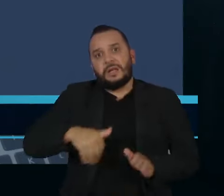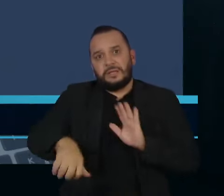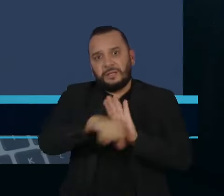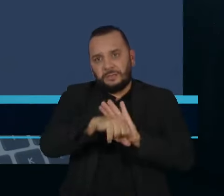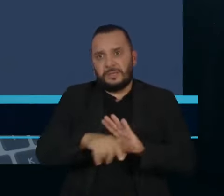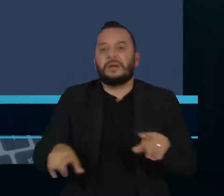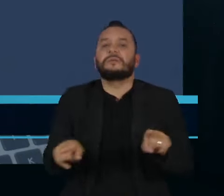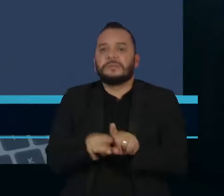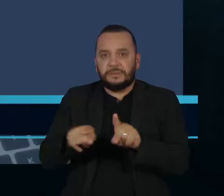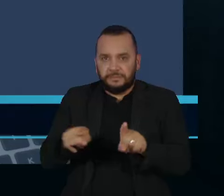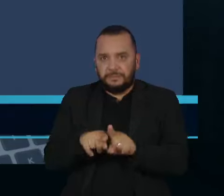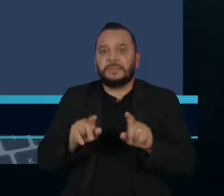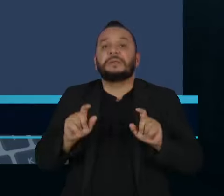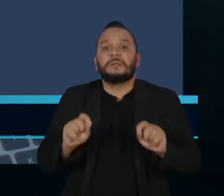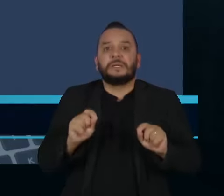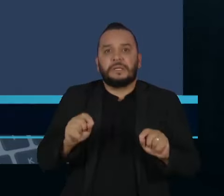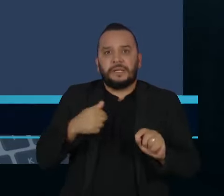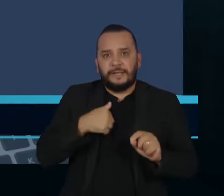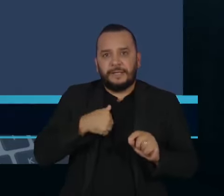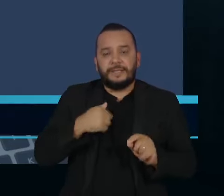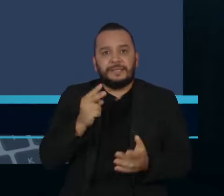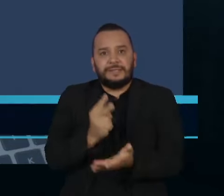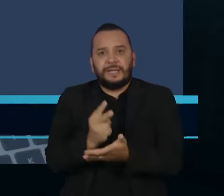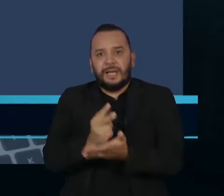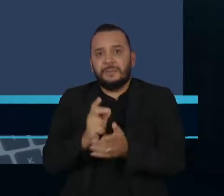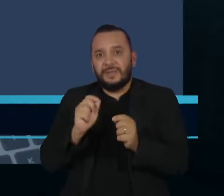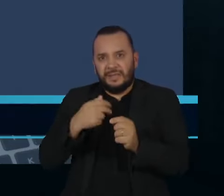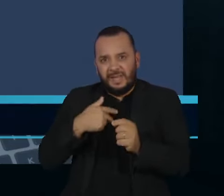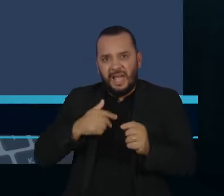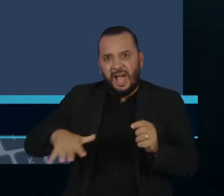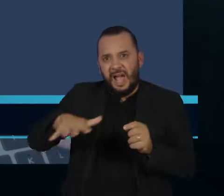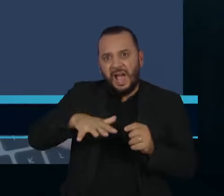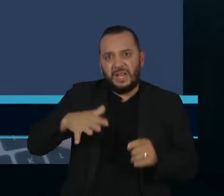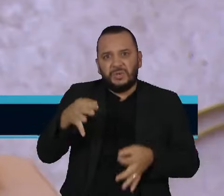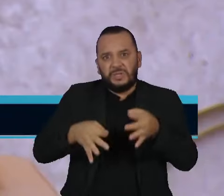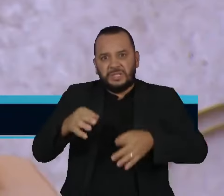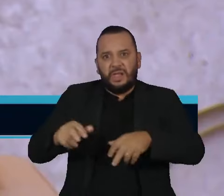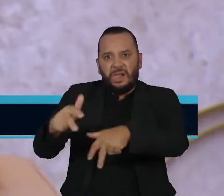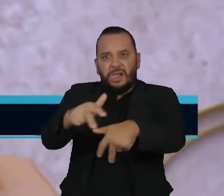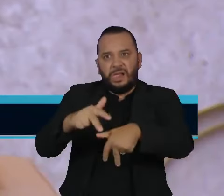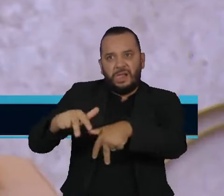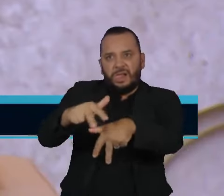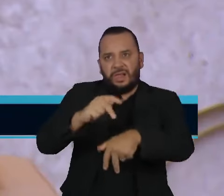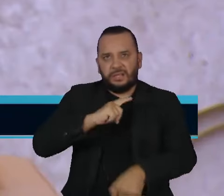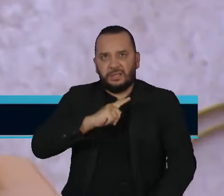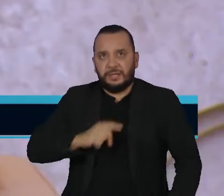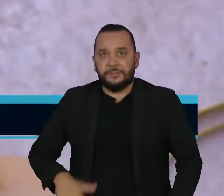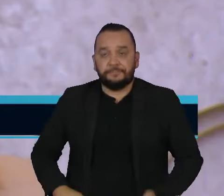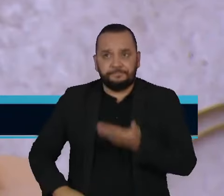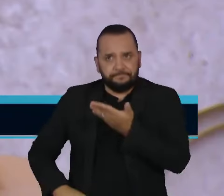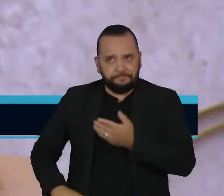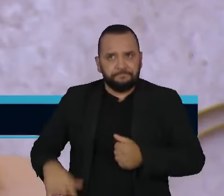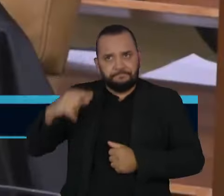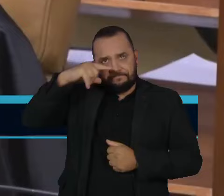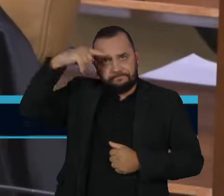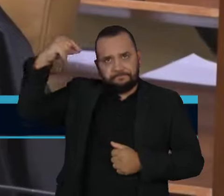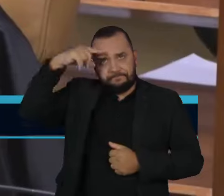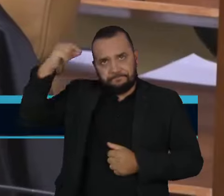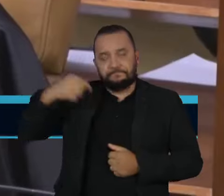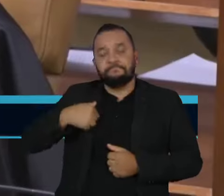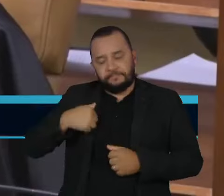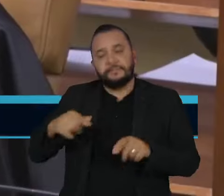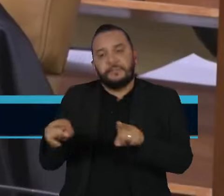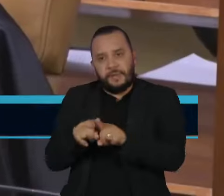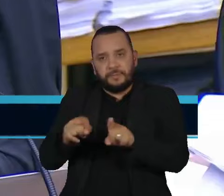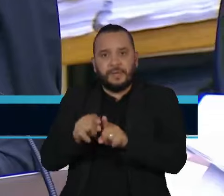alimentava a tentação permanente de manipulação da jurisdição pelos réus. Além de Barroso, acompanharam o relator os